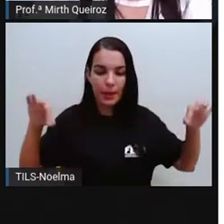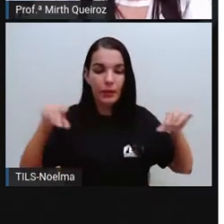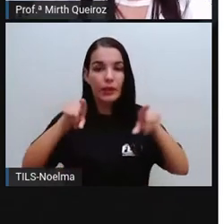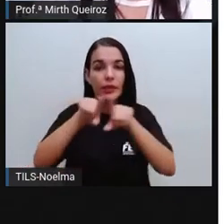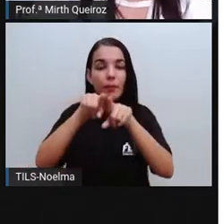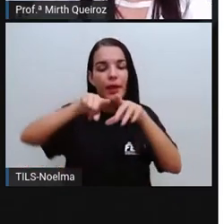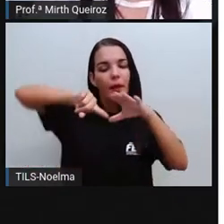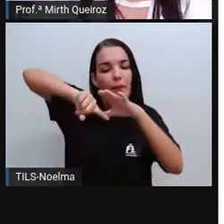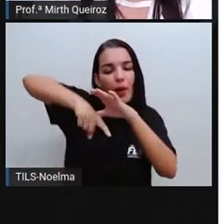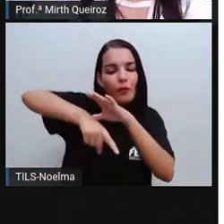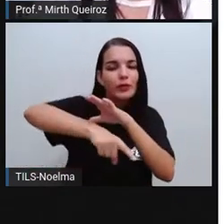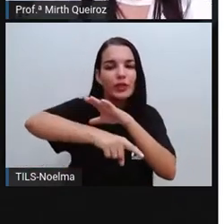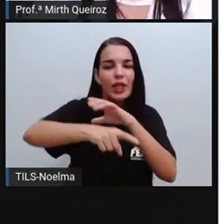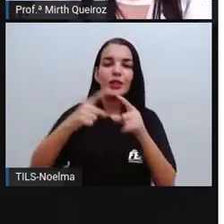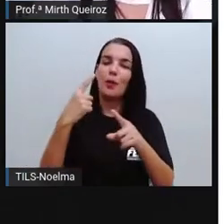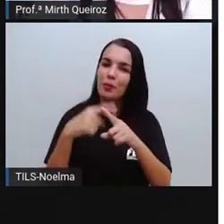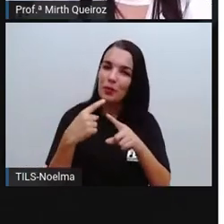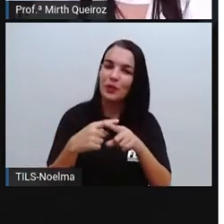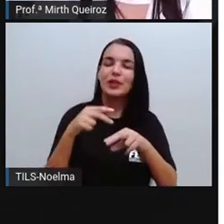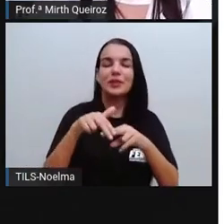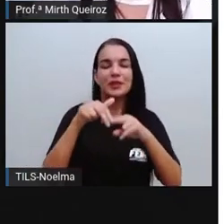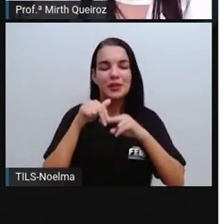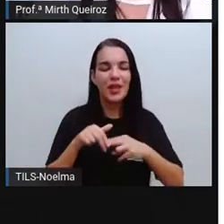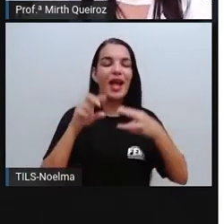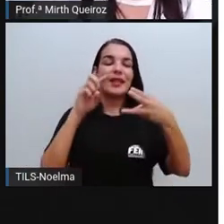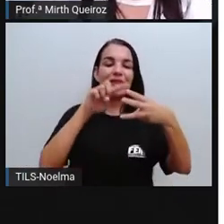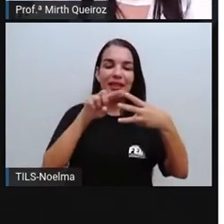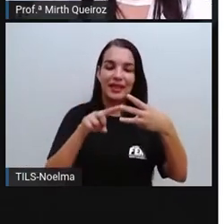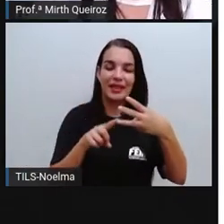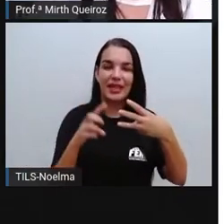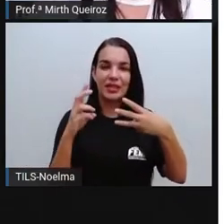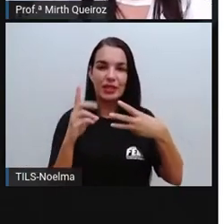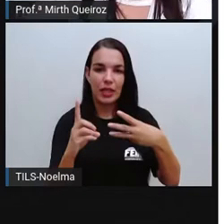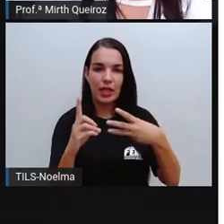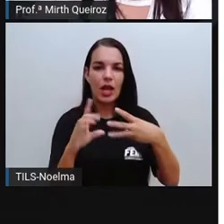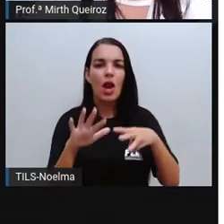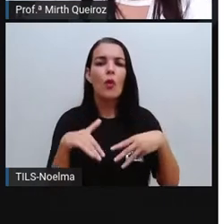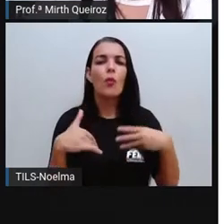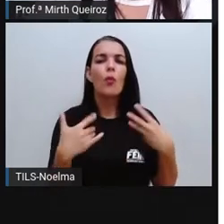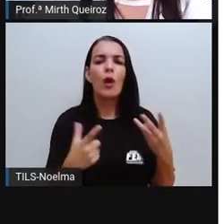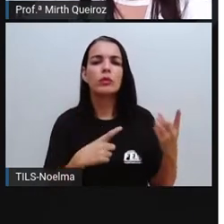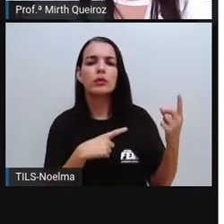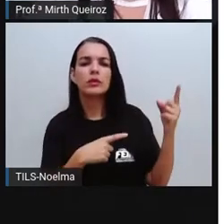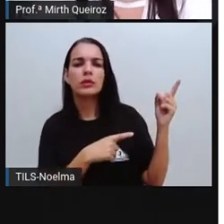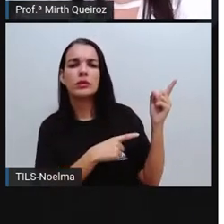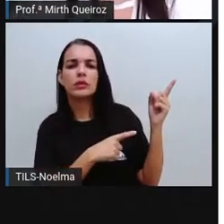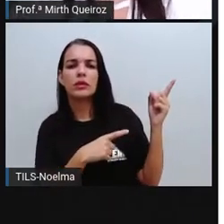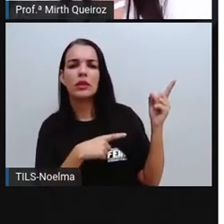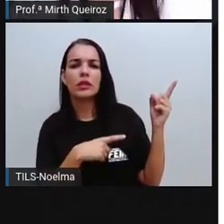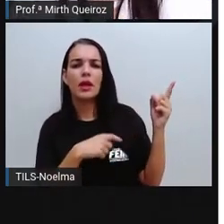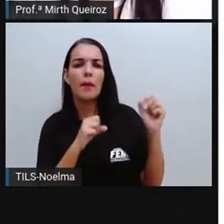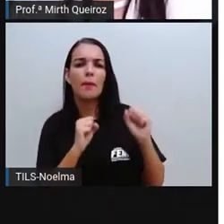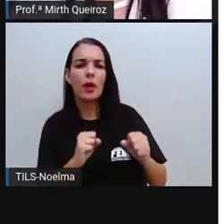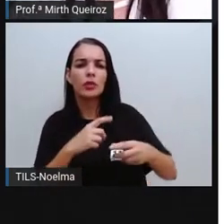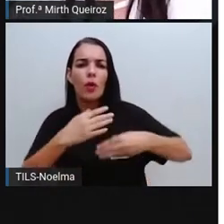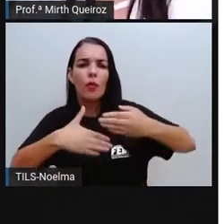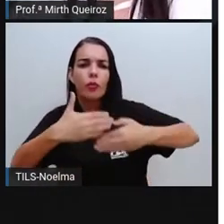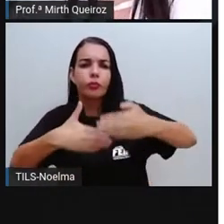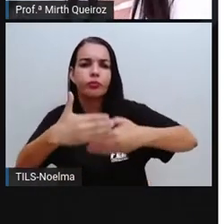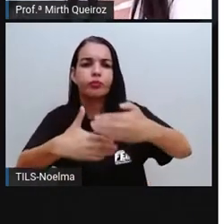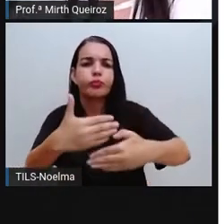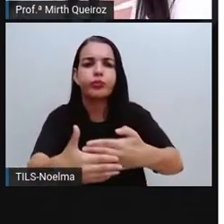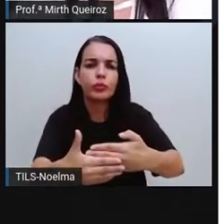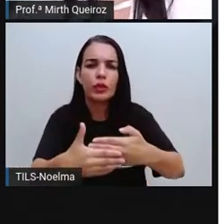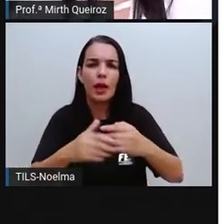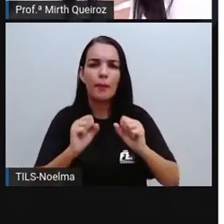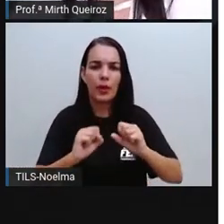a profundidade. E aí, quais essas figuras tridimensionais aqui vocês acham que rolam? Vocês acham